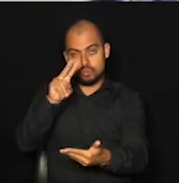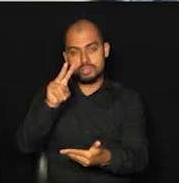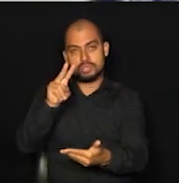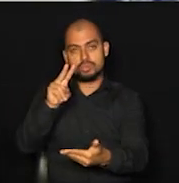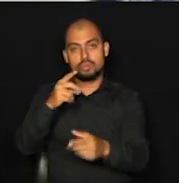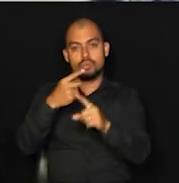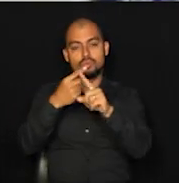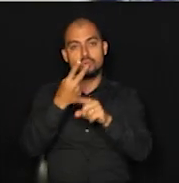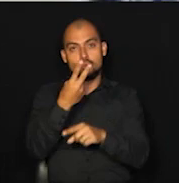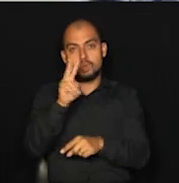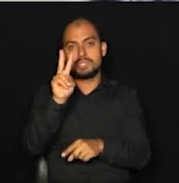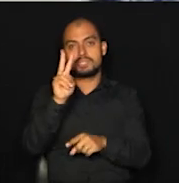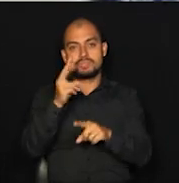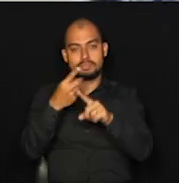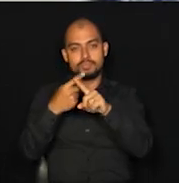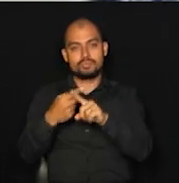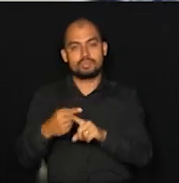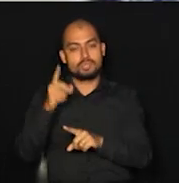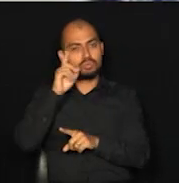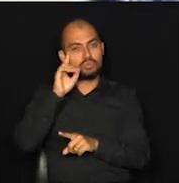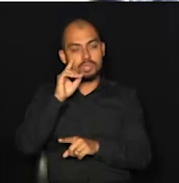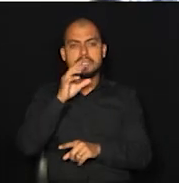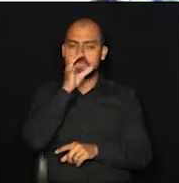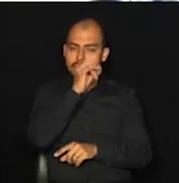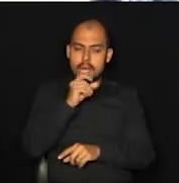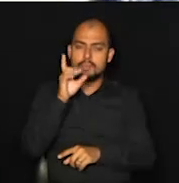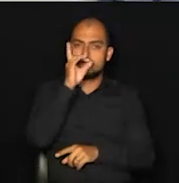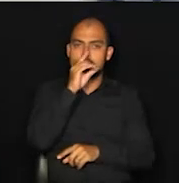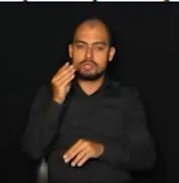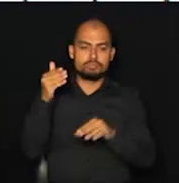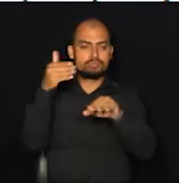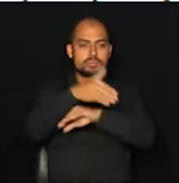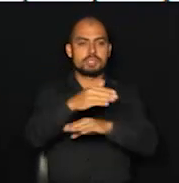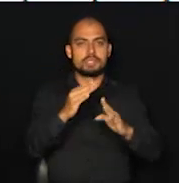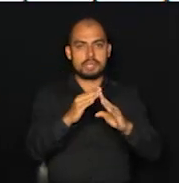domingos, não é? Sábados e domingos exiam a casa do paciente.